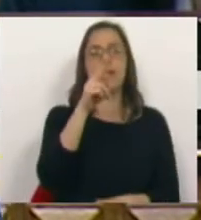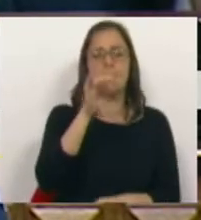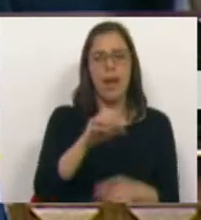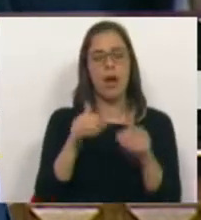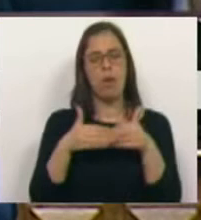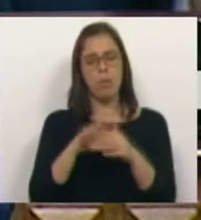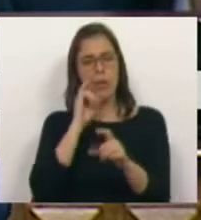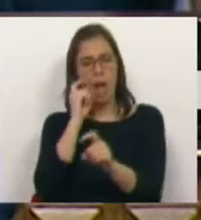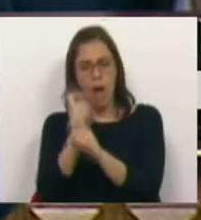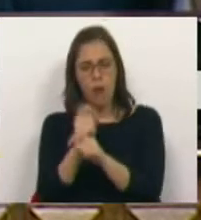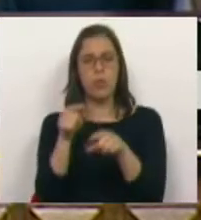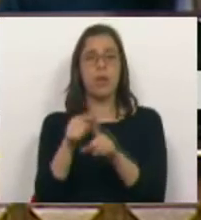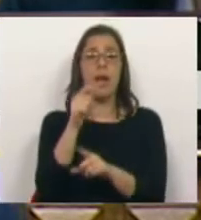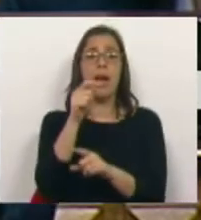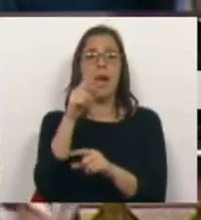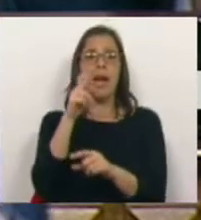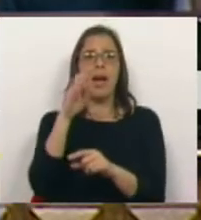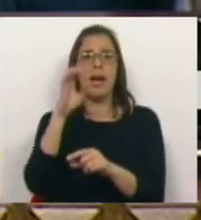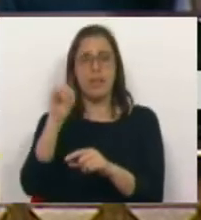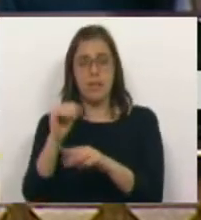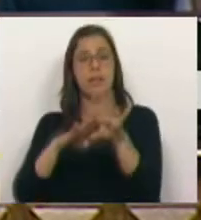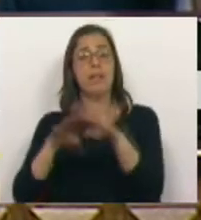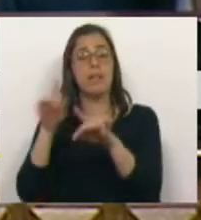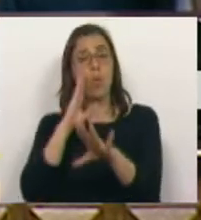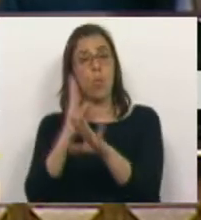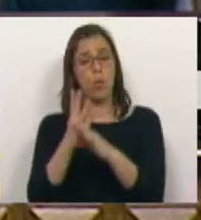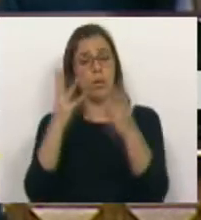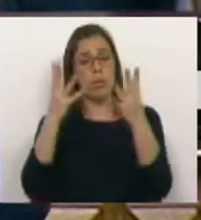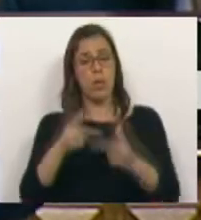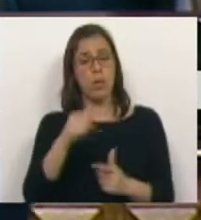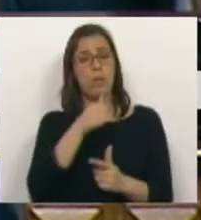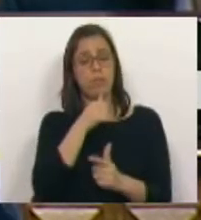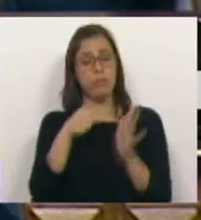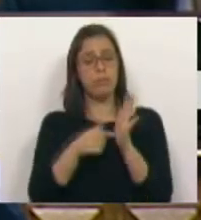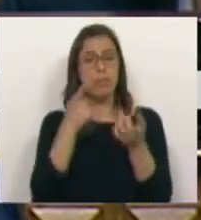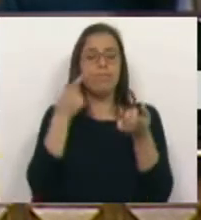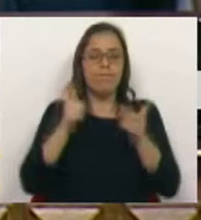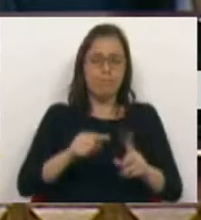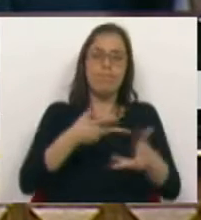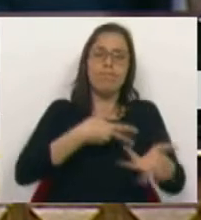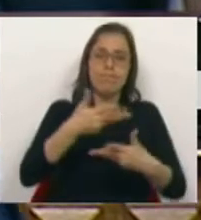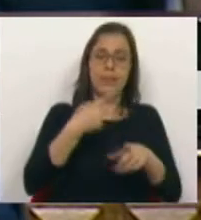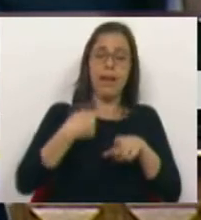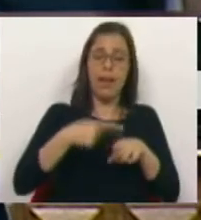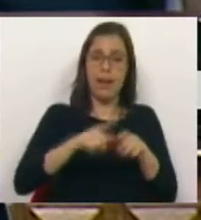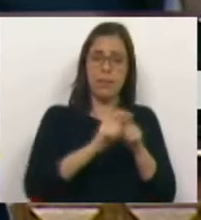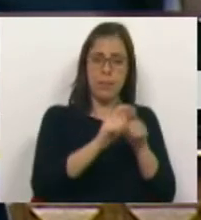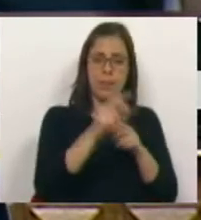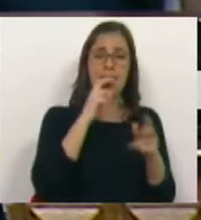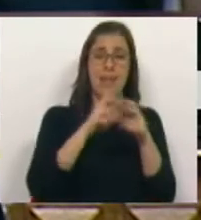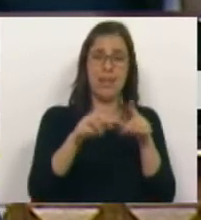no processo de auditoria que a ERCE vai ter que reforçar, como ficou decidido no último Orçamento de Estado, e na renegociação das rendas energéticas,